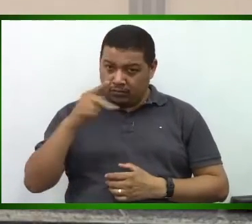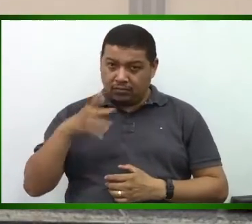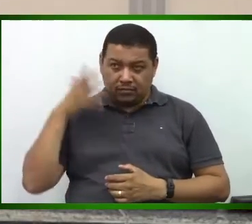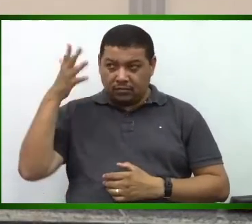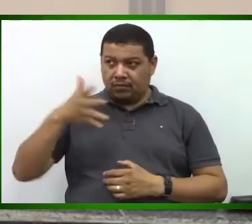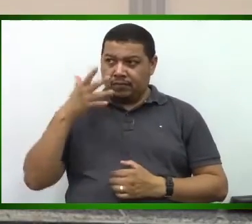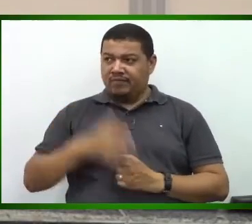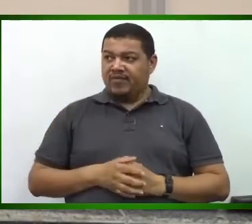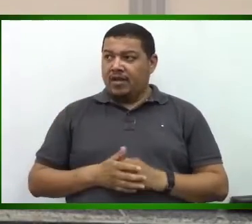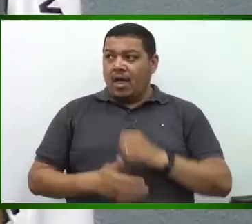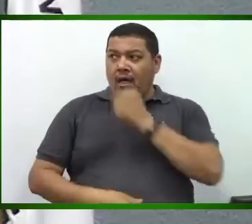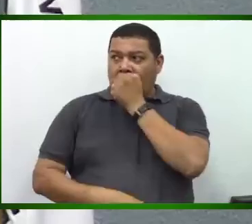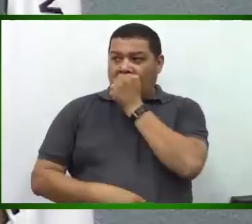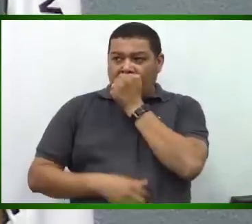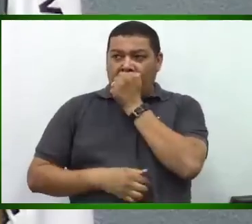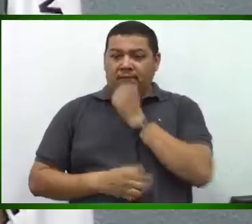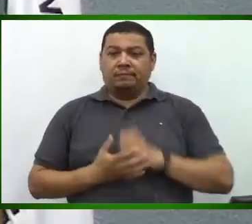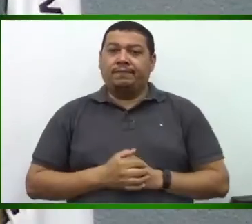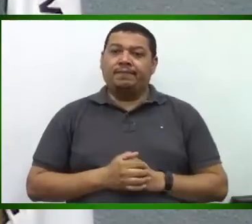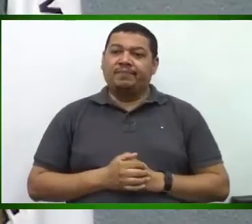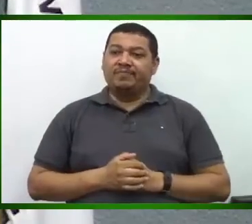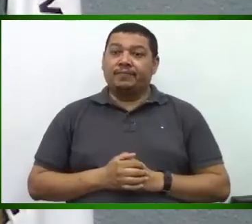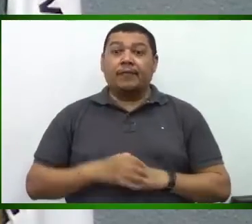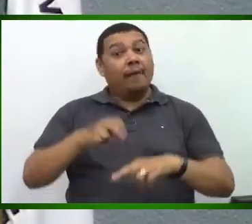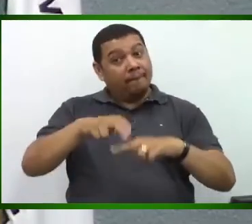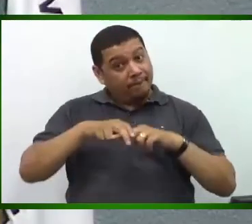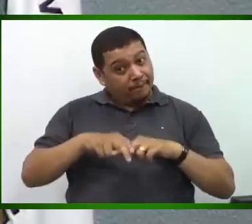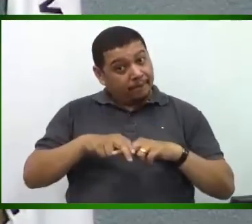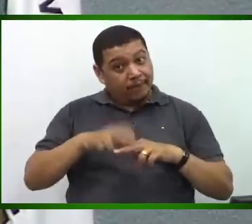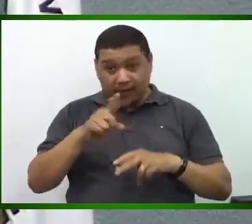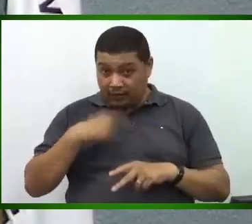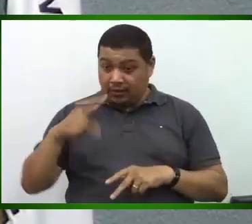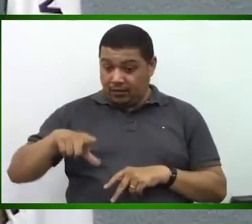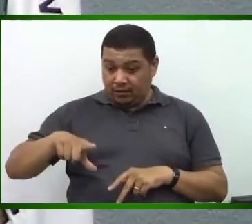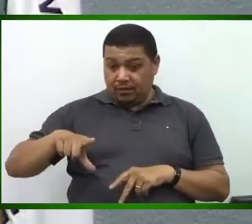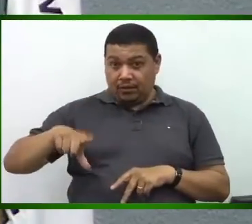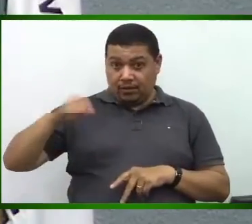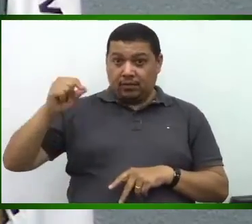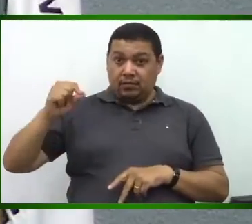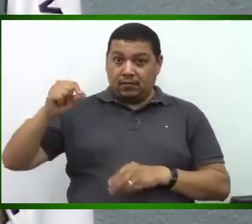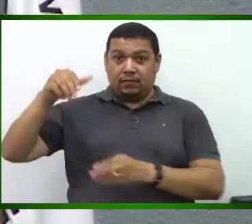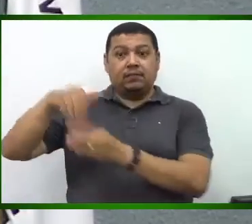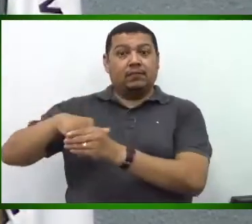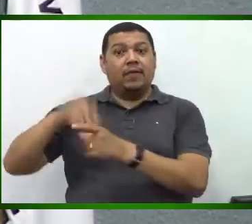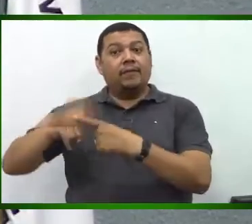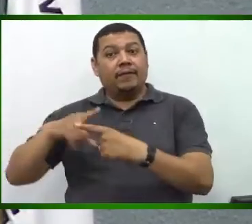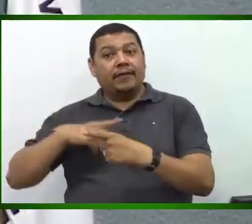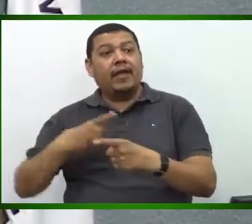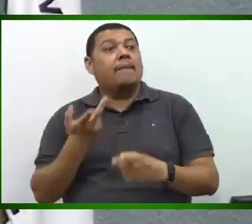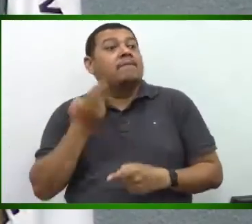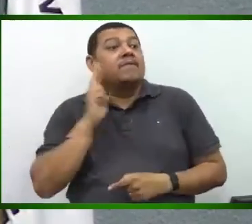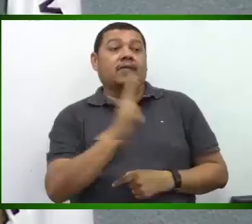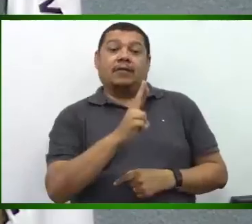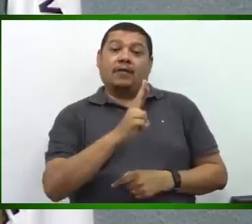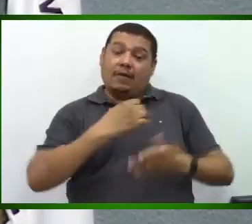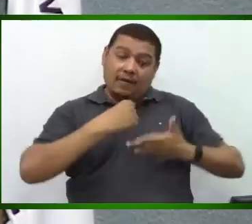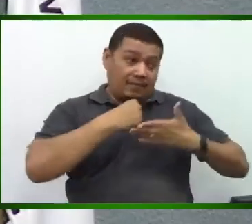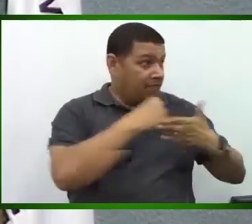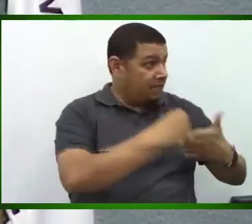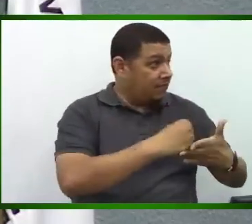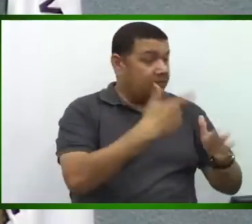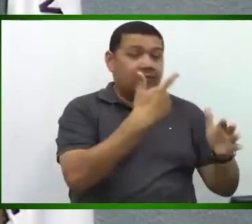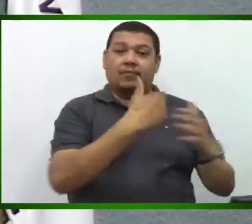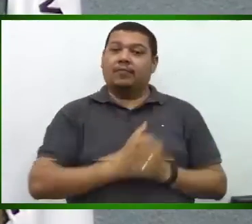discurso, vereador. Exatamente, companheiro. É para isso que fomos eleitos, para buscar soluções para esses